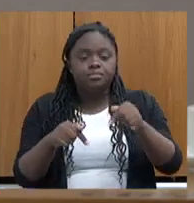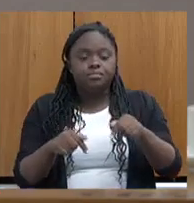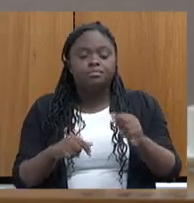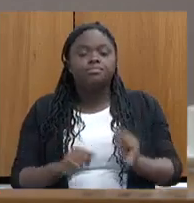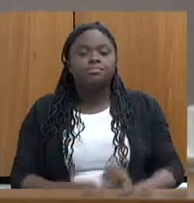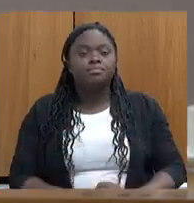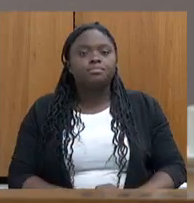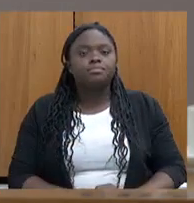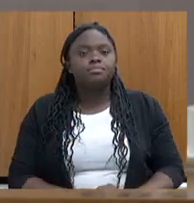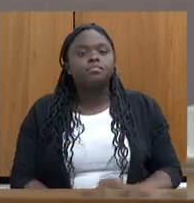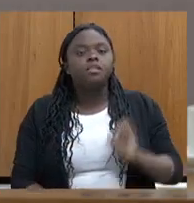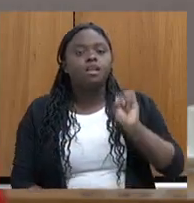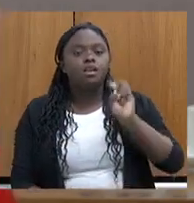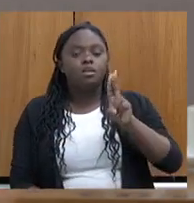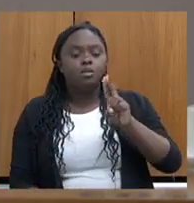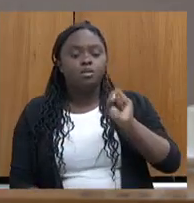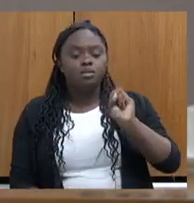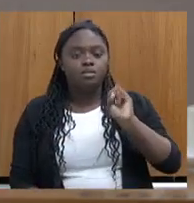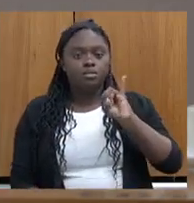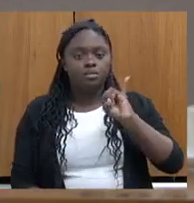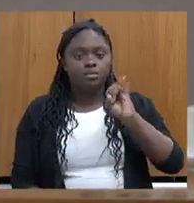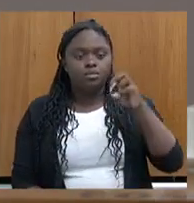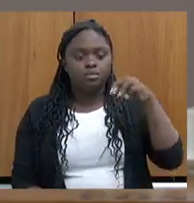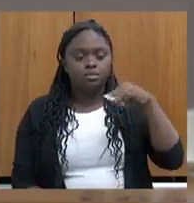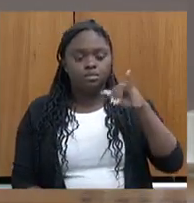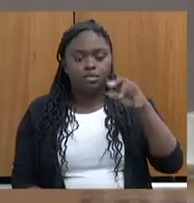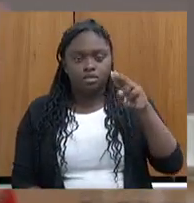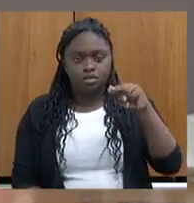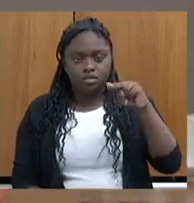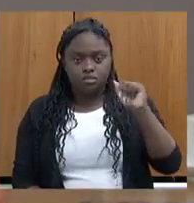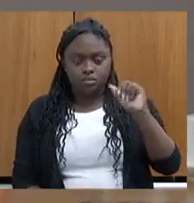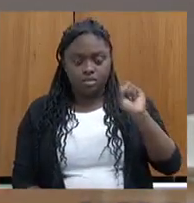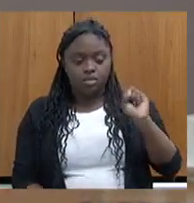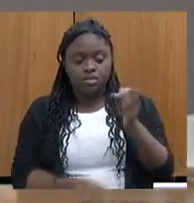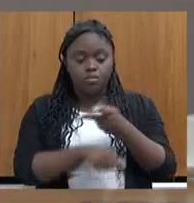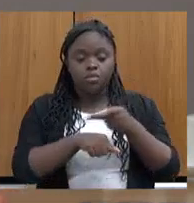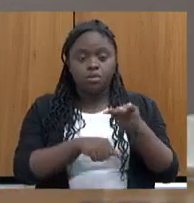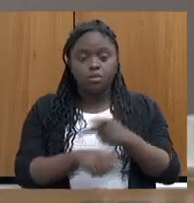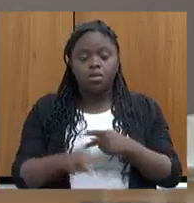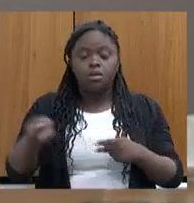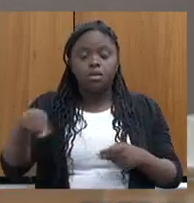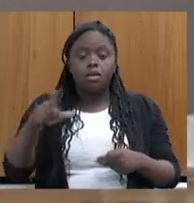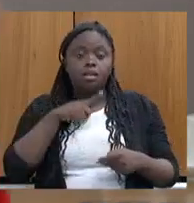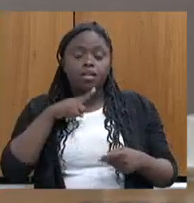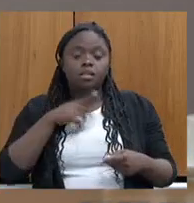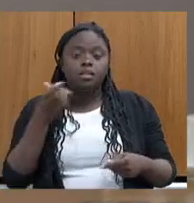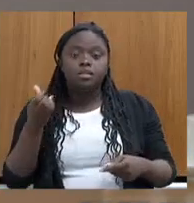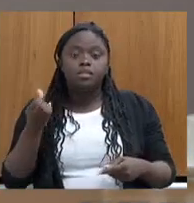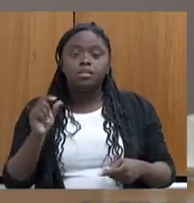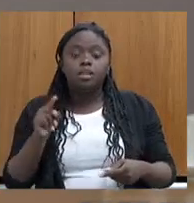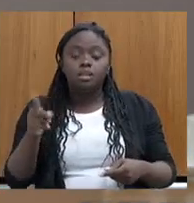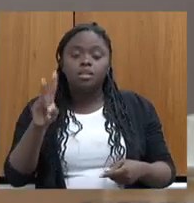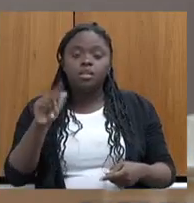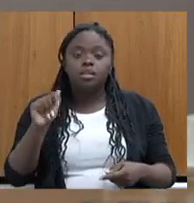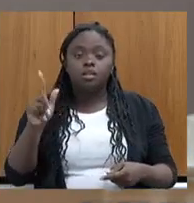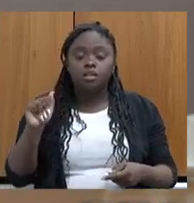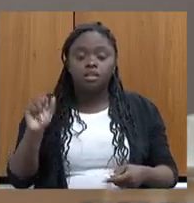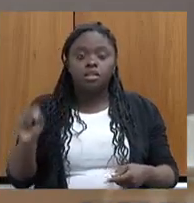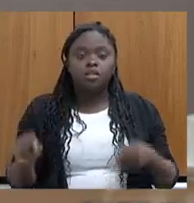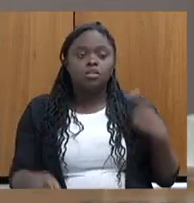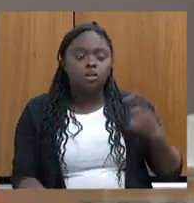a Uzi Minas nos procurou, eles têm 6 mil vagas, e a gente liga para as pessoas, nós estamos tentando achar o máximo de pessoas